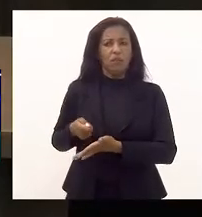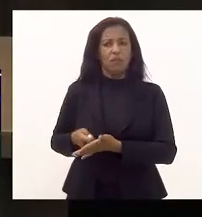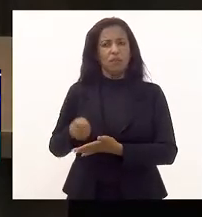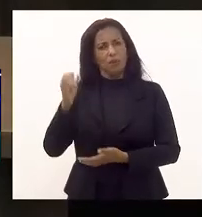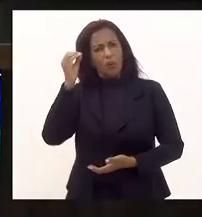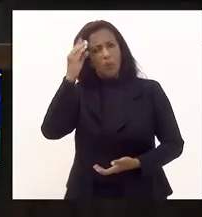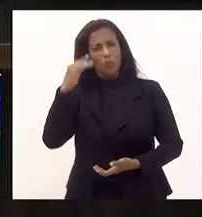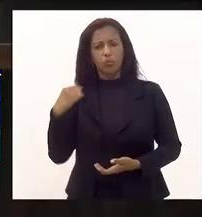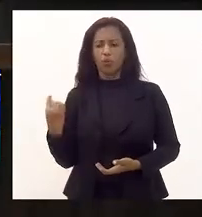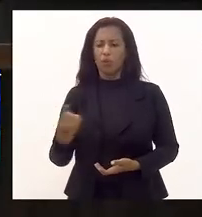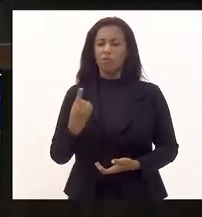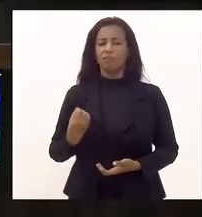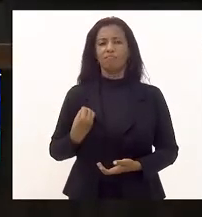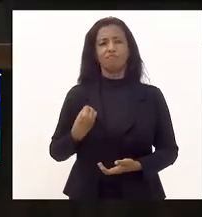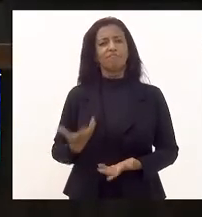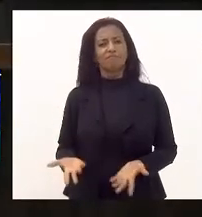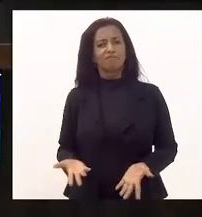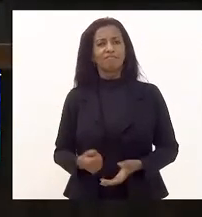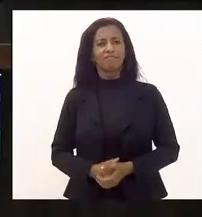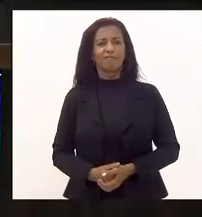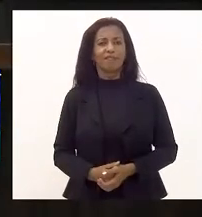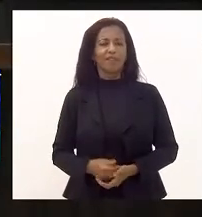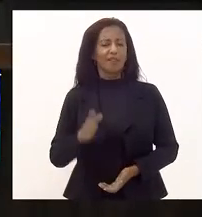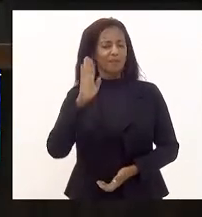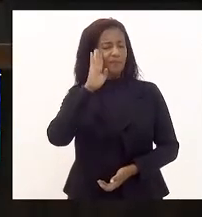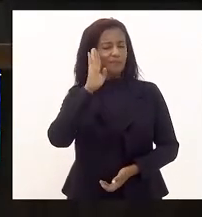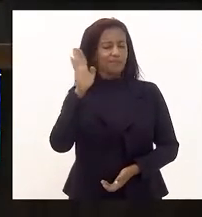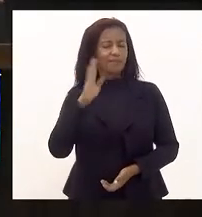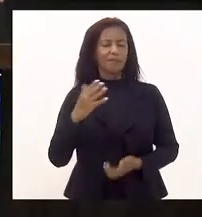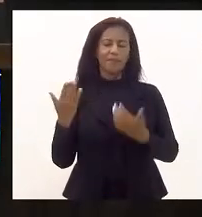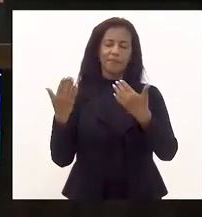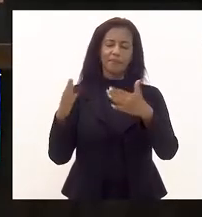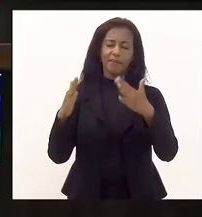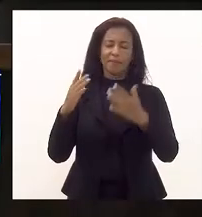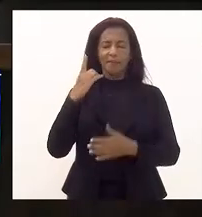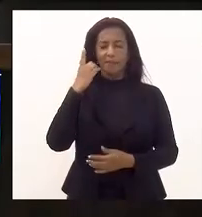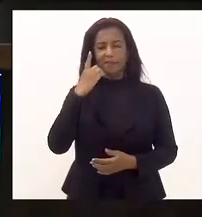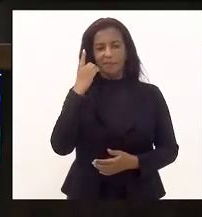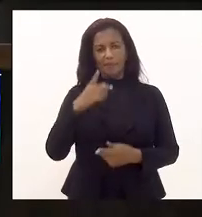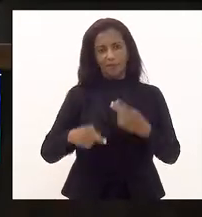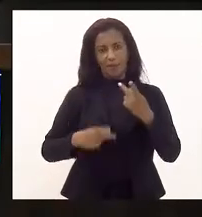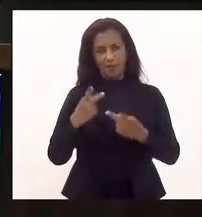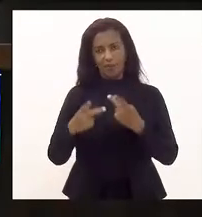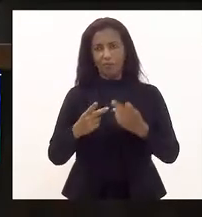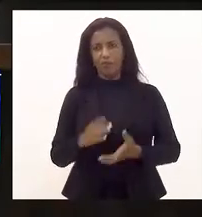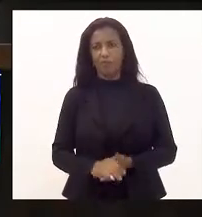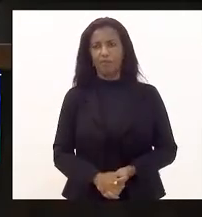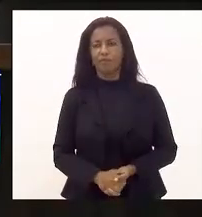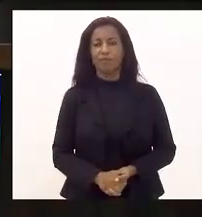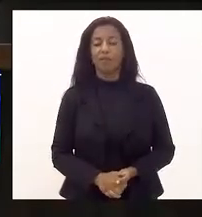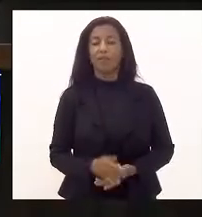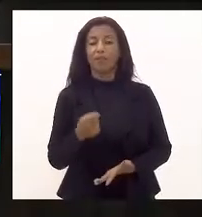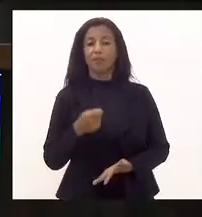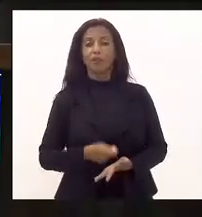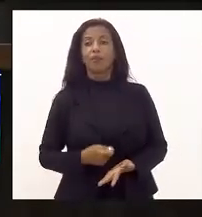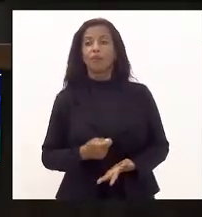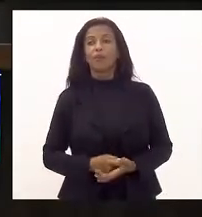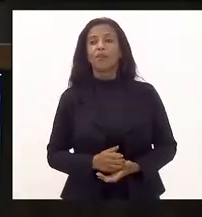é a nossa essência, então é fundamental. Parabéns, deputado, pela sua fala, pela sua luta